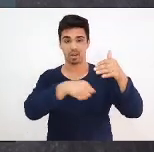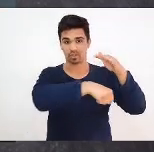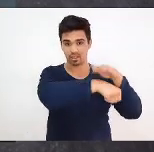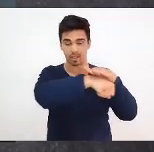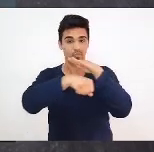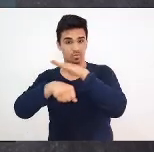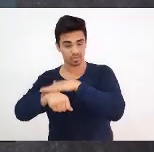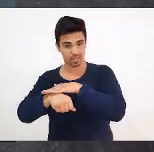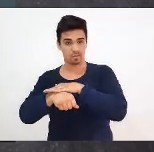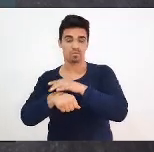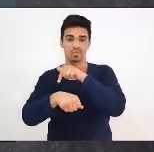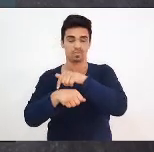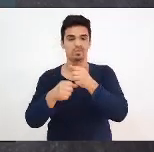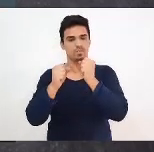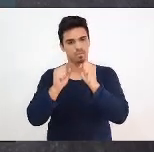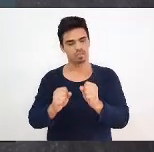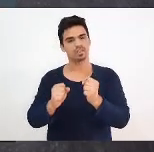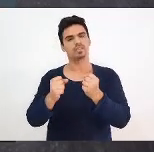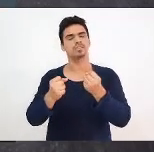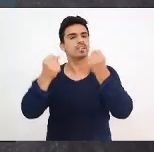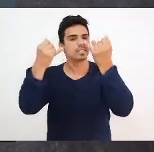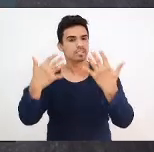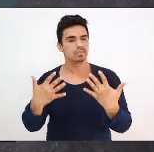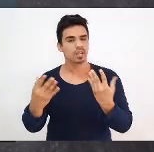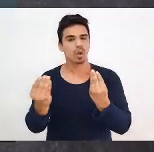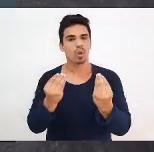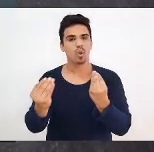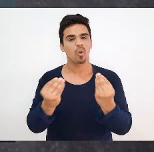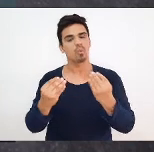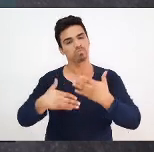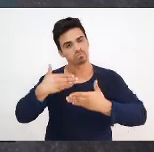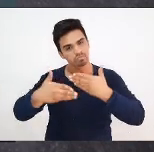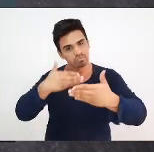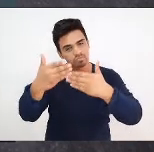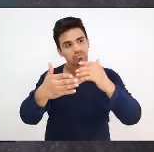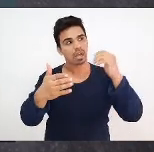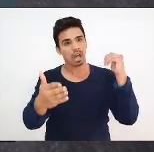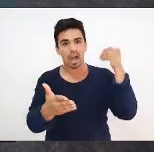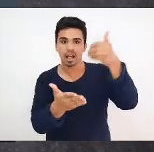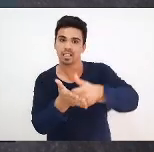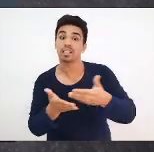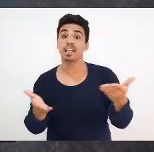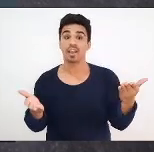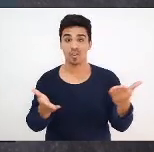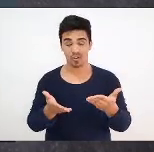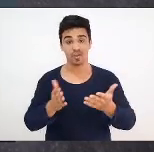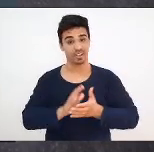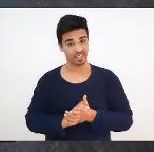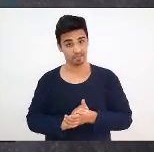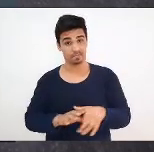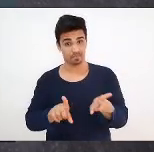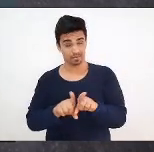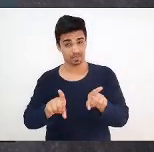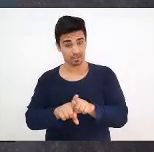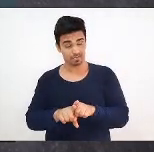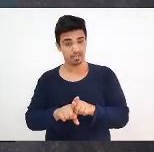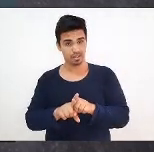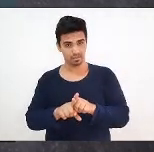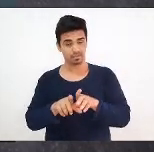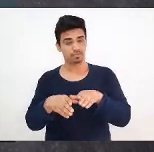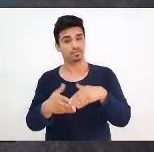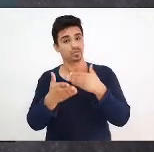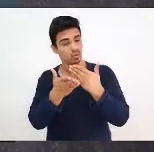processo, desse percurso que nós fizemos até aqui, e aí depois eu começo, eu entro, então, para falar